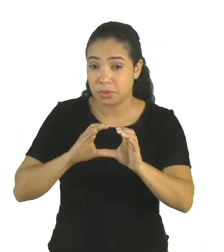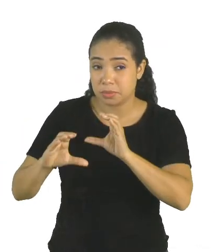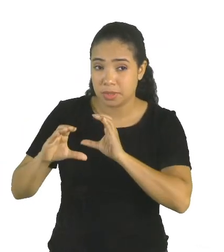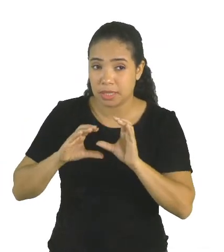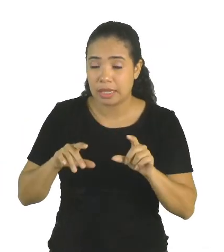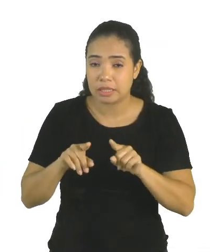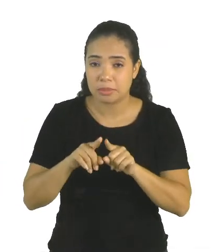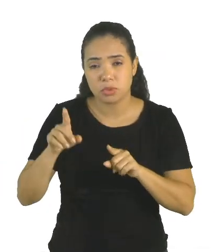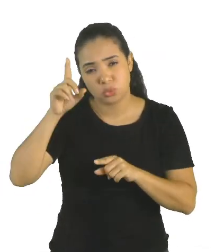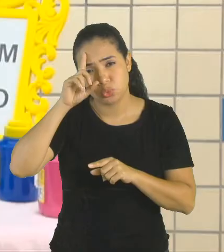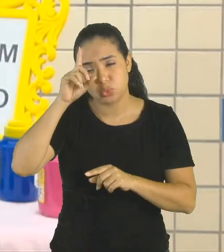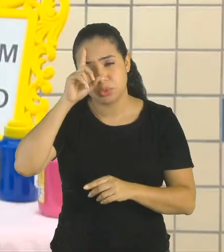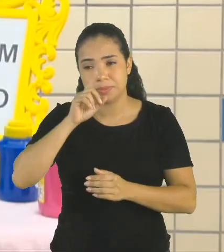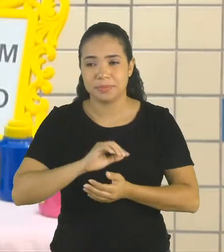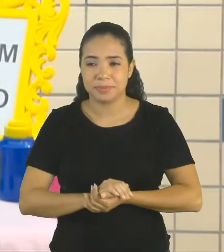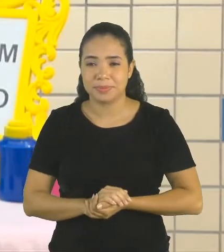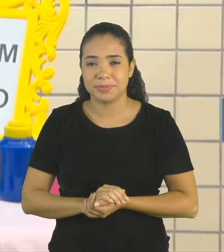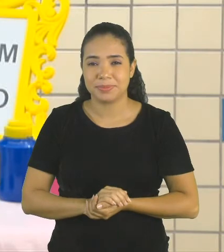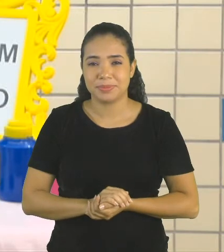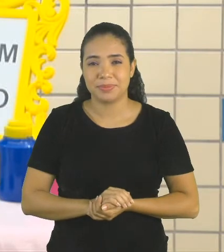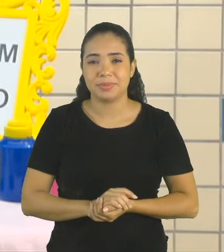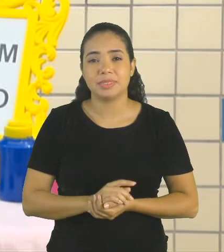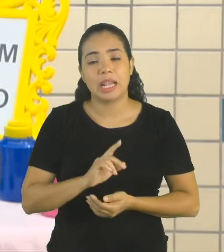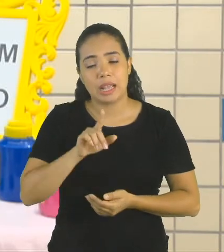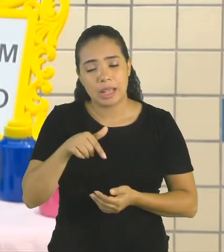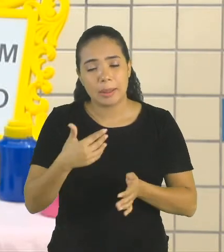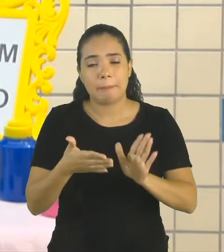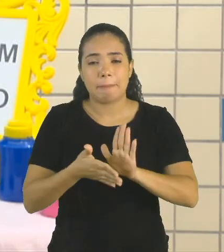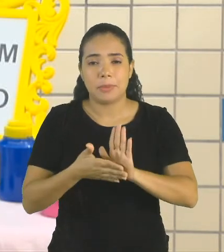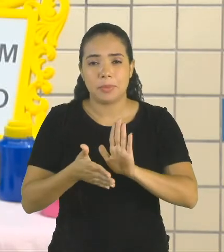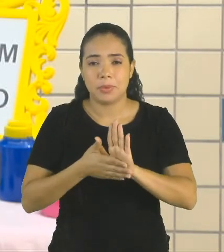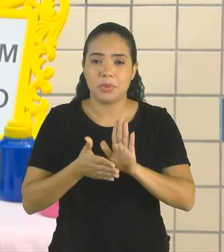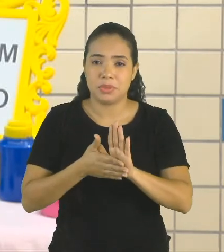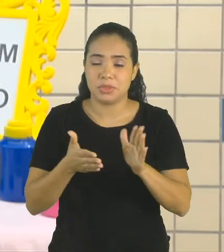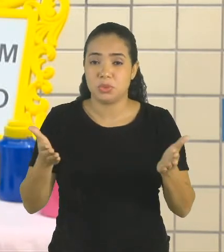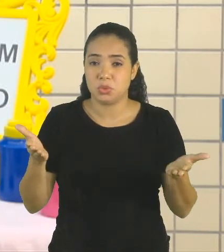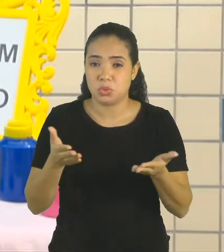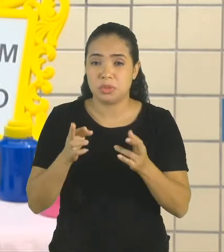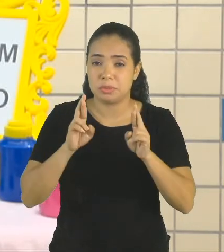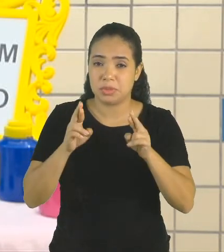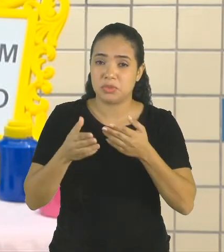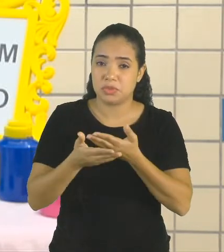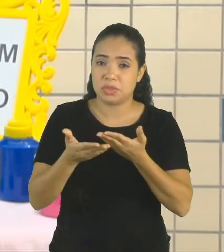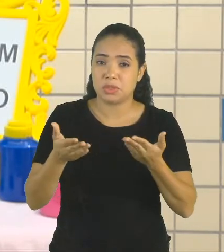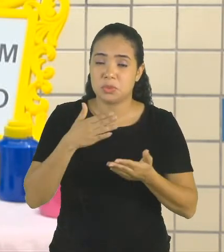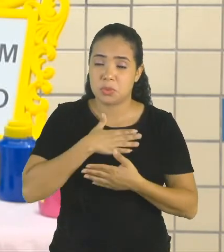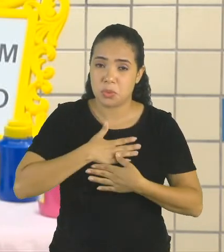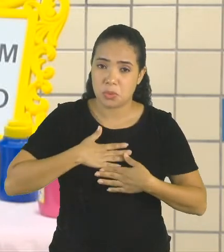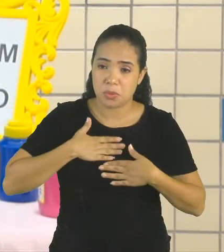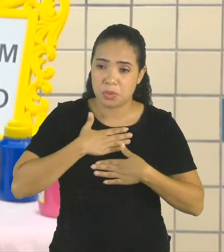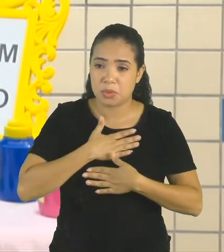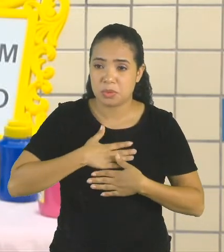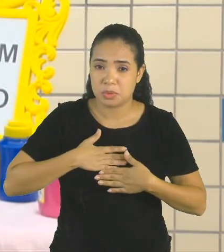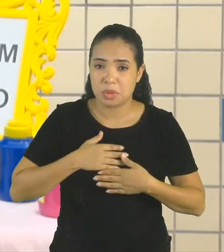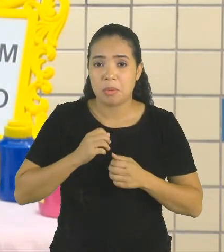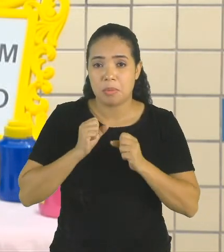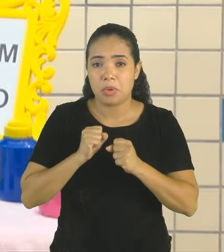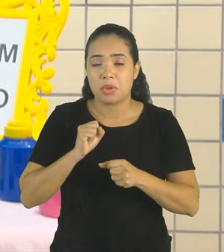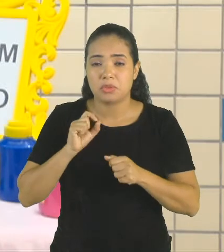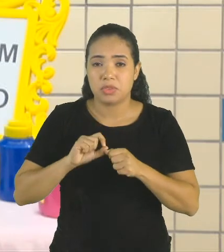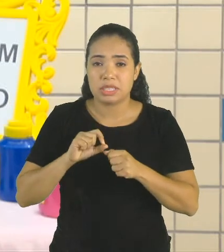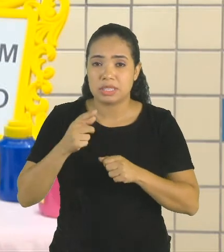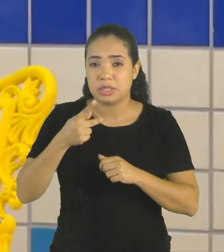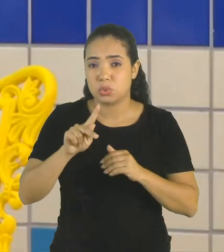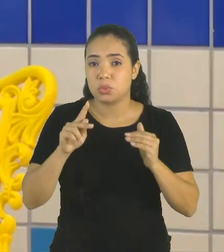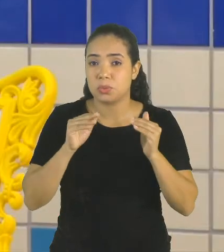-se no cotidiano. Essas foram as nossas propostas de hoje. Espero que vocês tenham gostado e possam fazer na sua